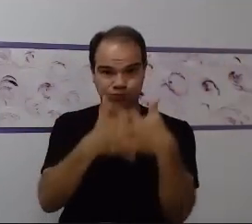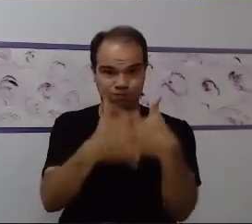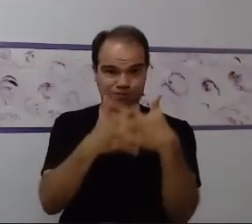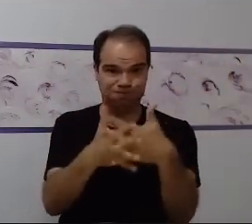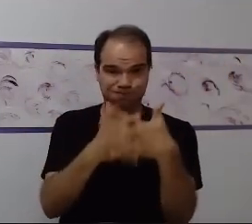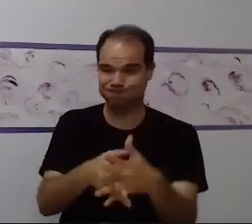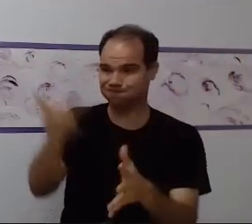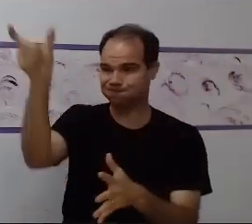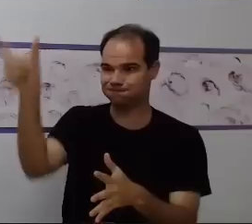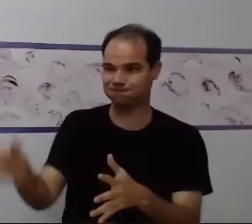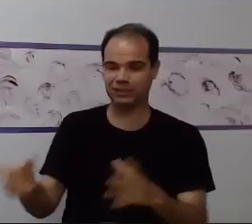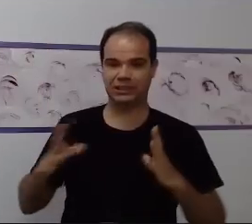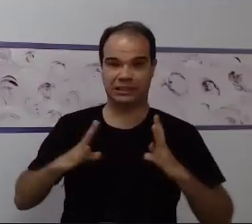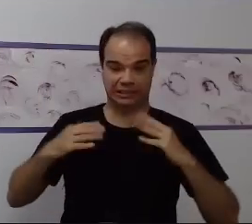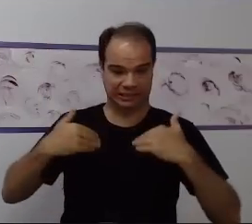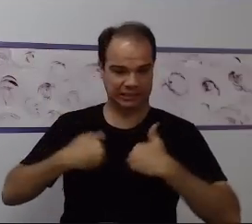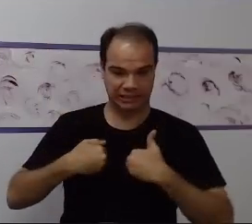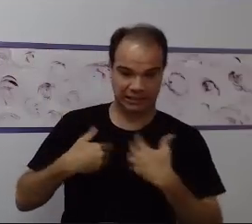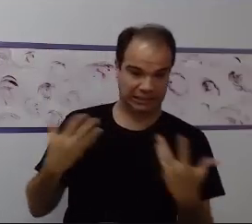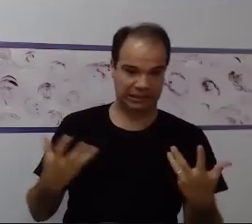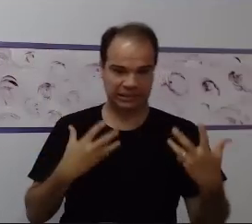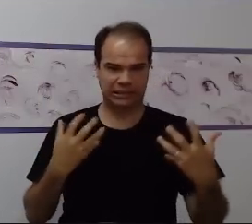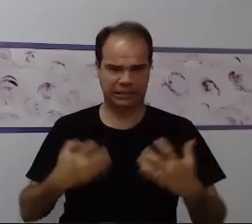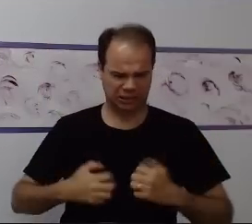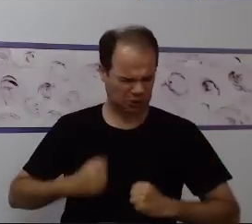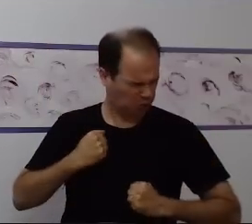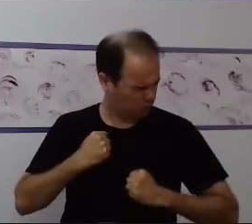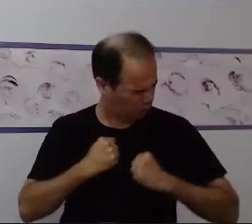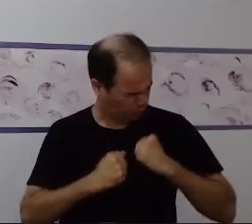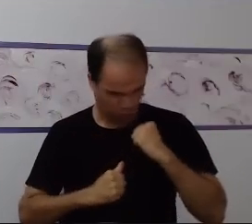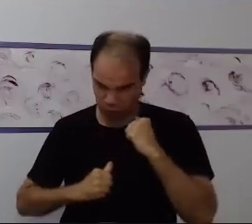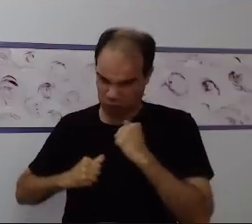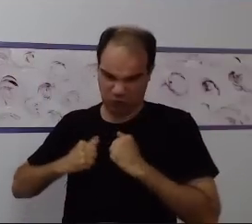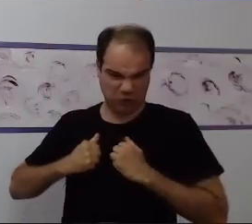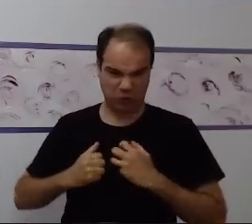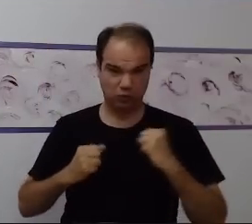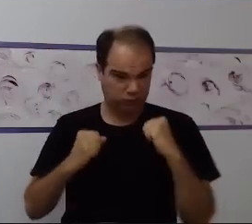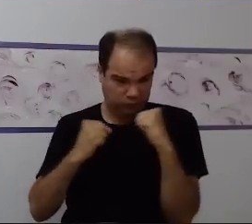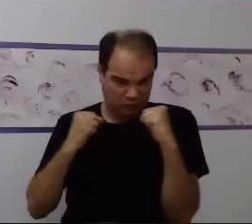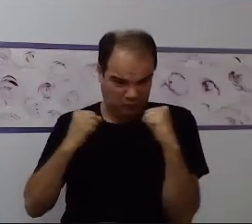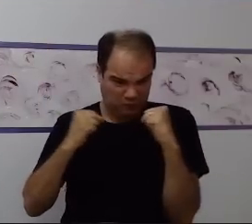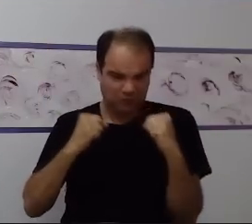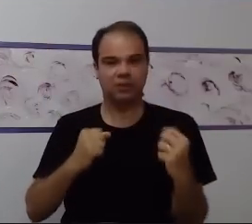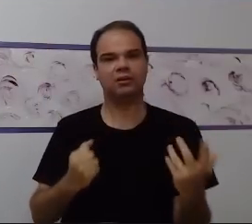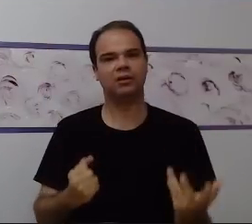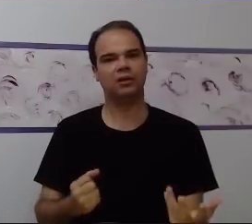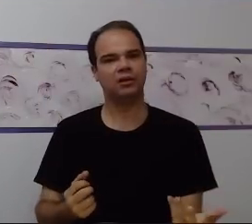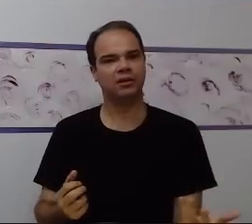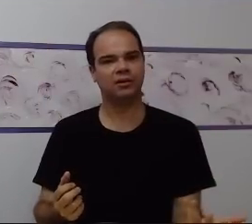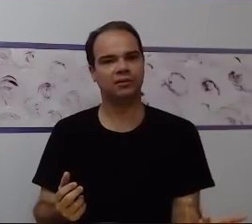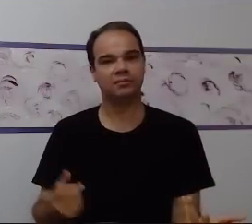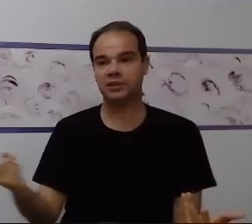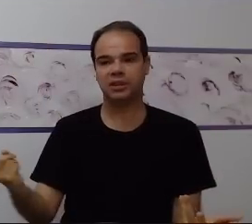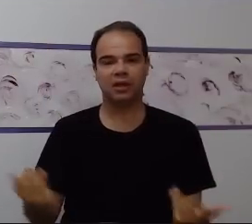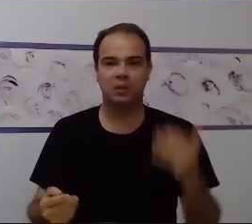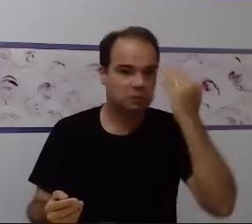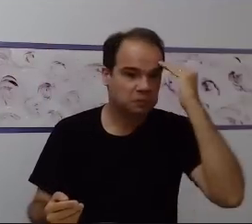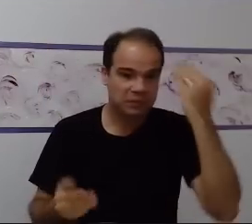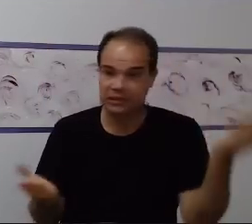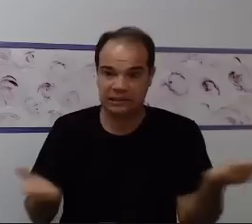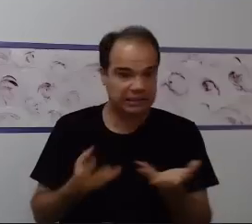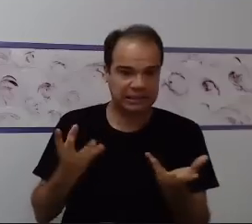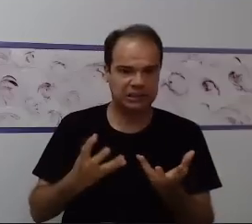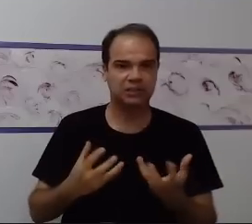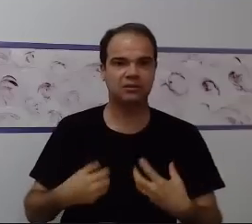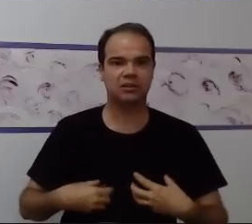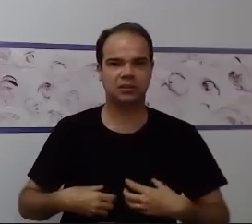transtorno de espectro autista, você gera alteração de comportamento. É bem isso. Porque quanto menos eu me faço entender, quanto menos